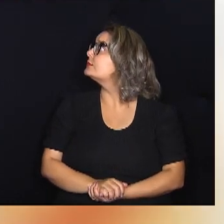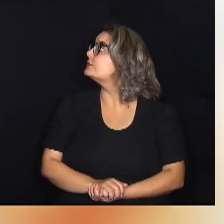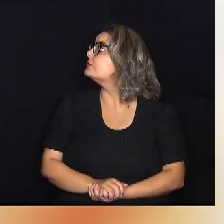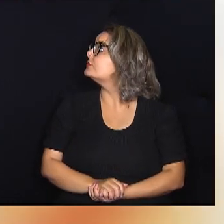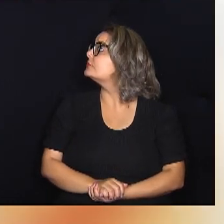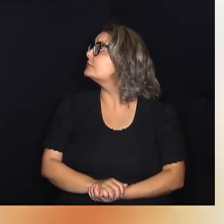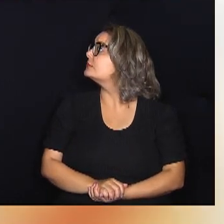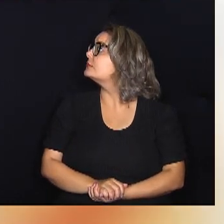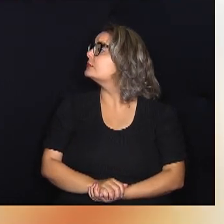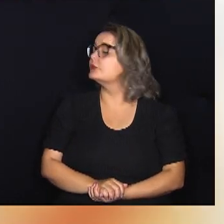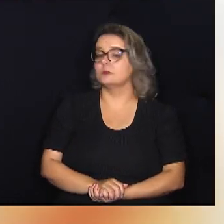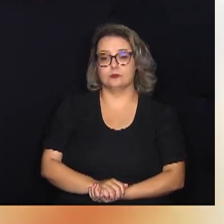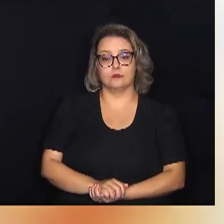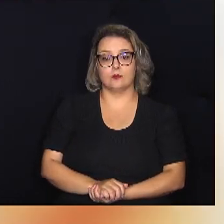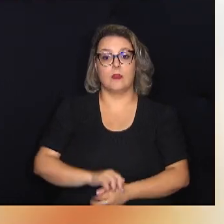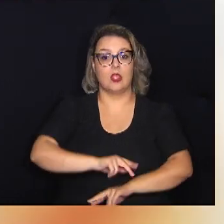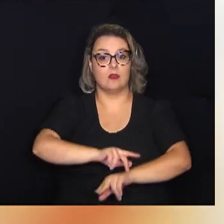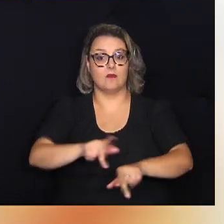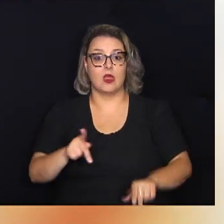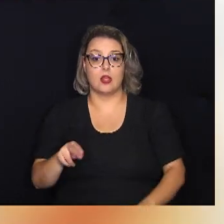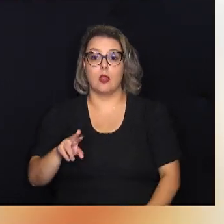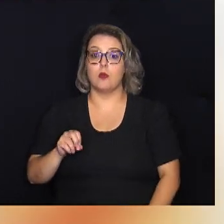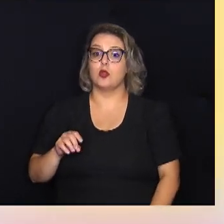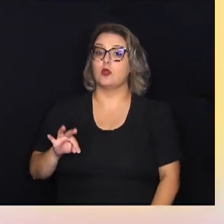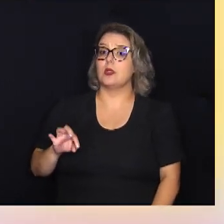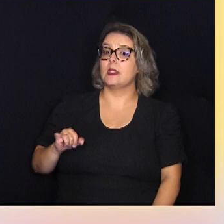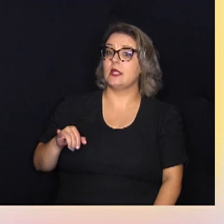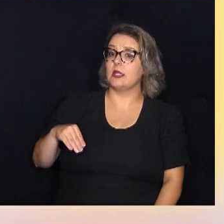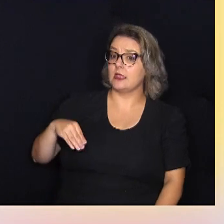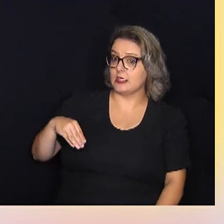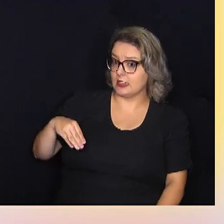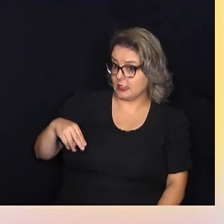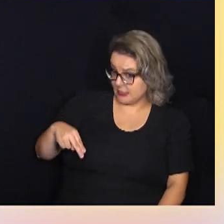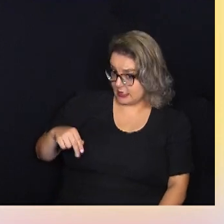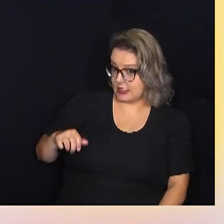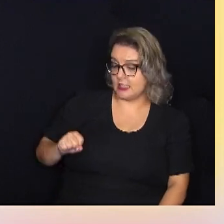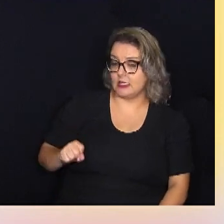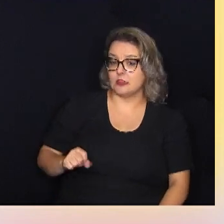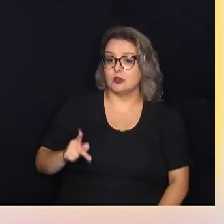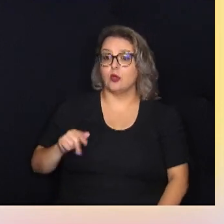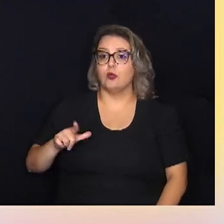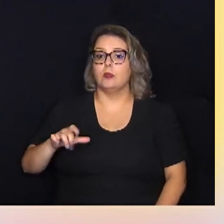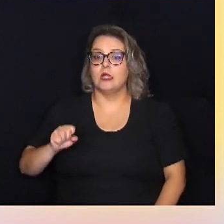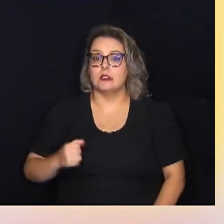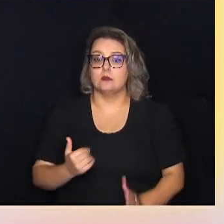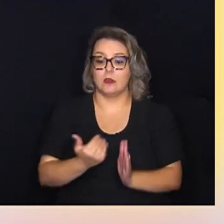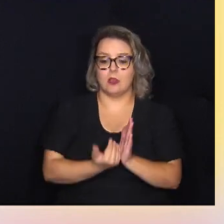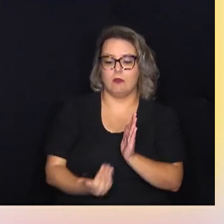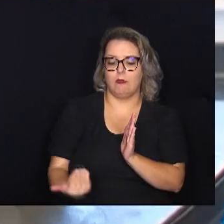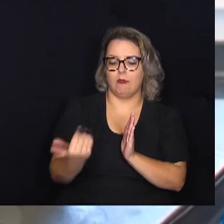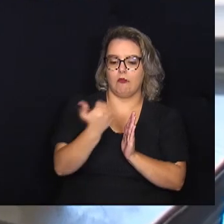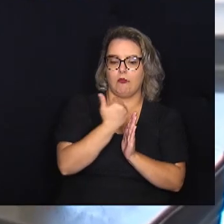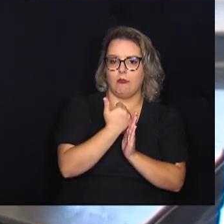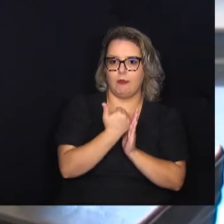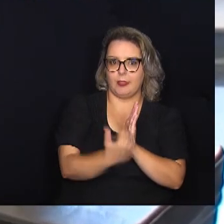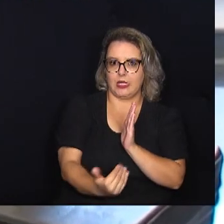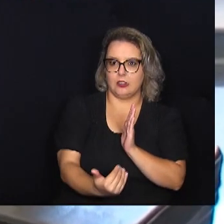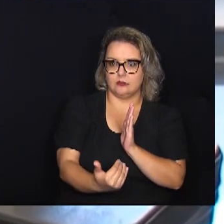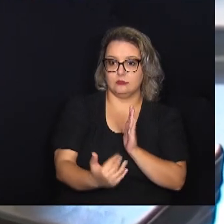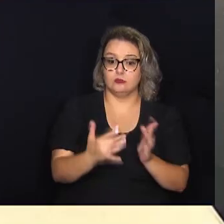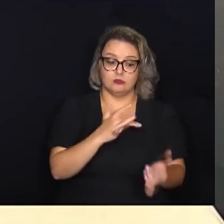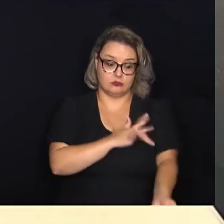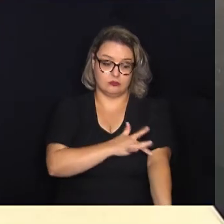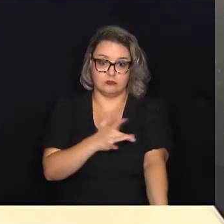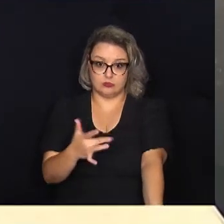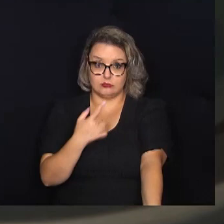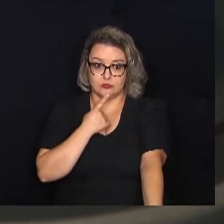Rico em proteínas, o plasma corresponde a cerca de metade do volume de uma bolsa de sangue doado. Após a